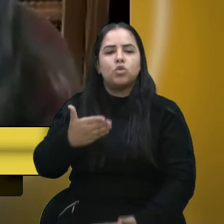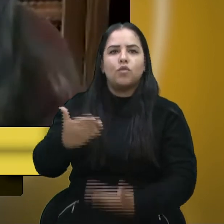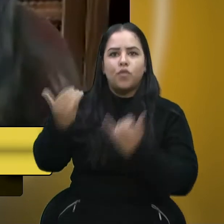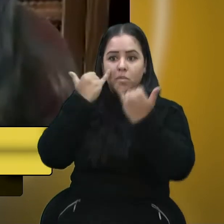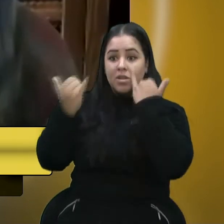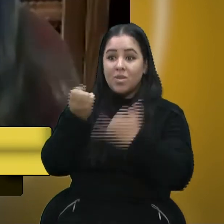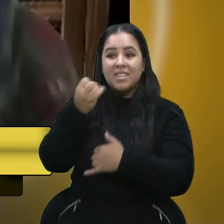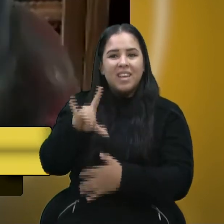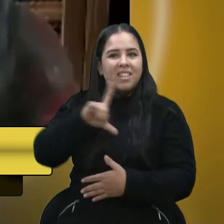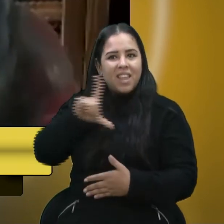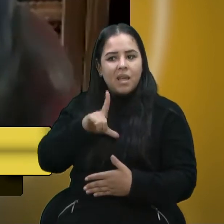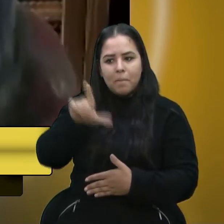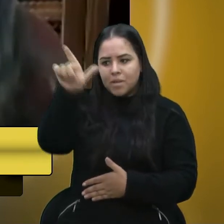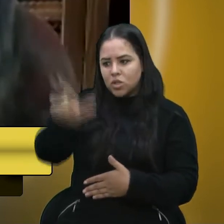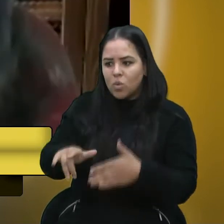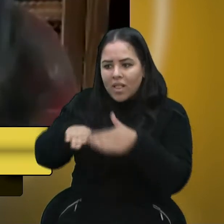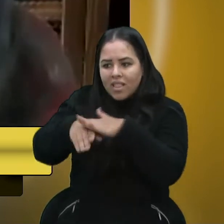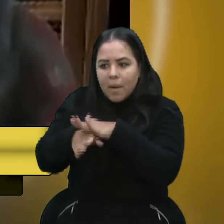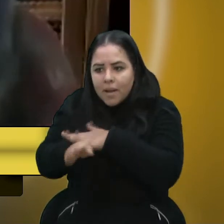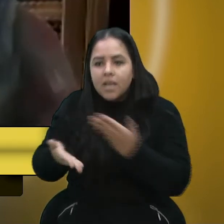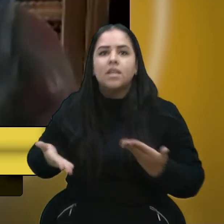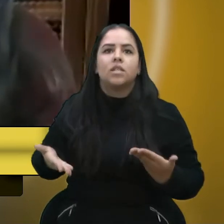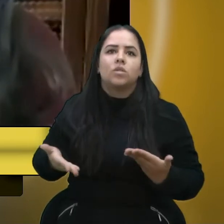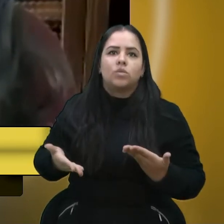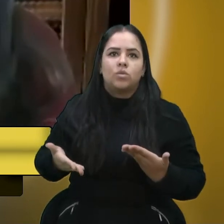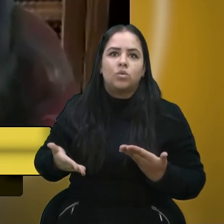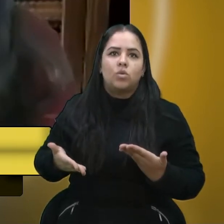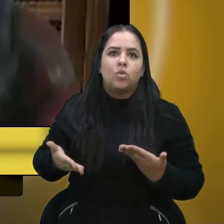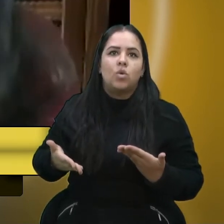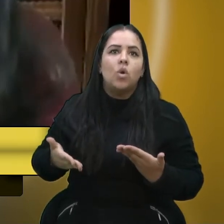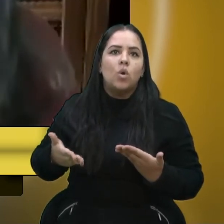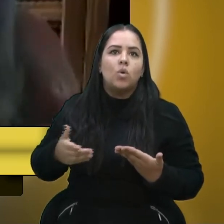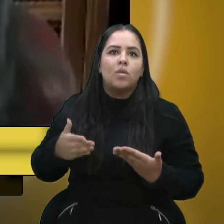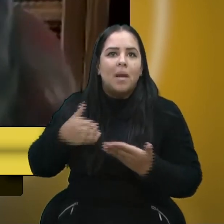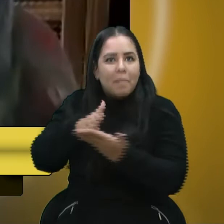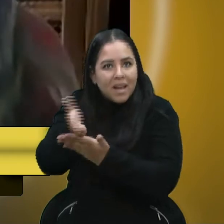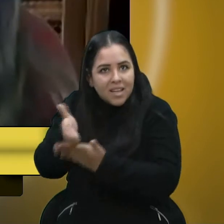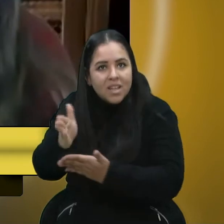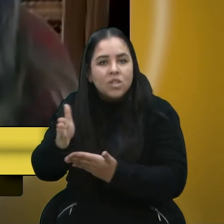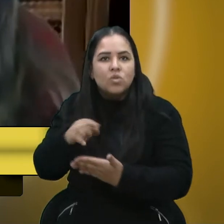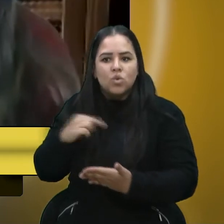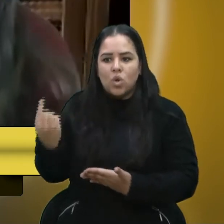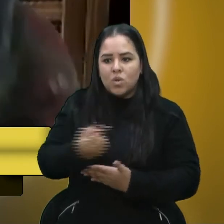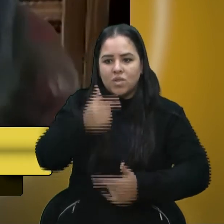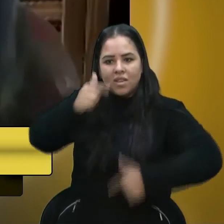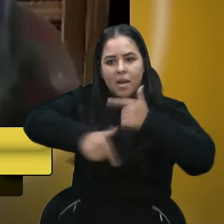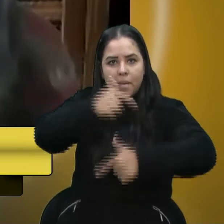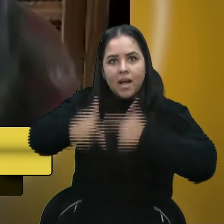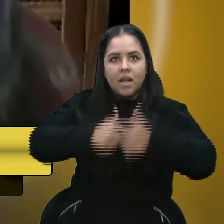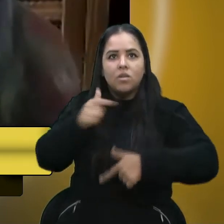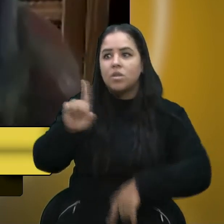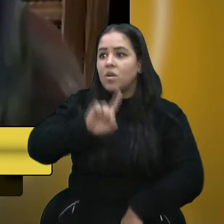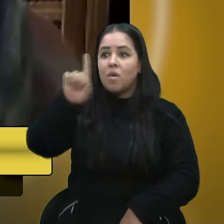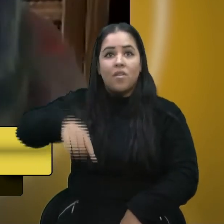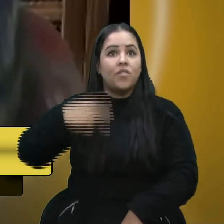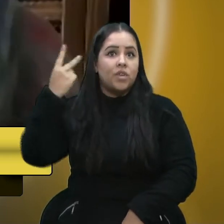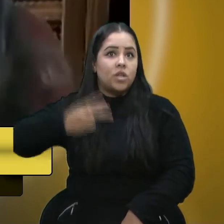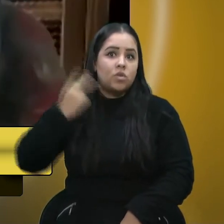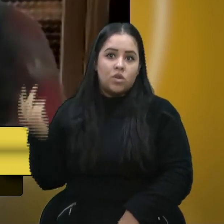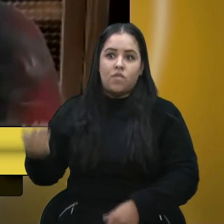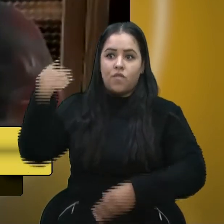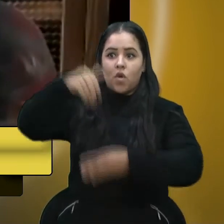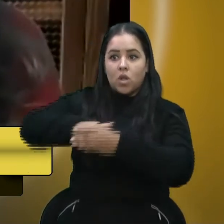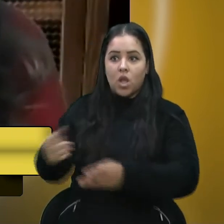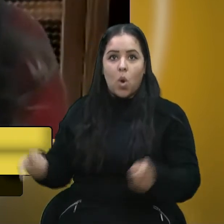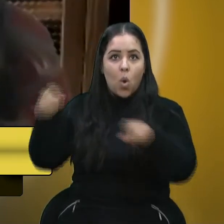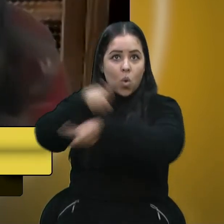atrapalhando o nosso exercício de fiscalizar e de trabalhar, de fato, aqui são os vereadores que votam o contrário a pedido de